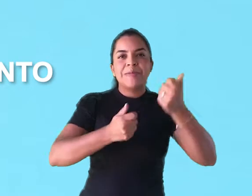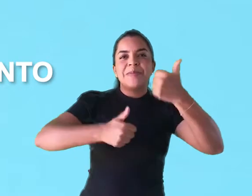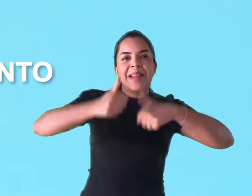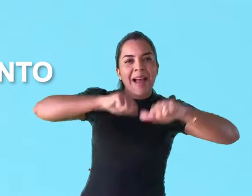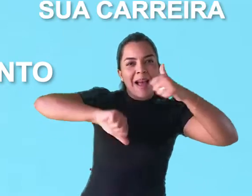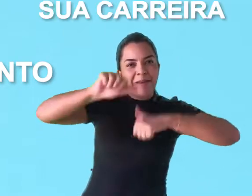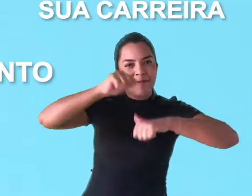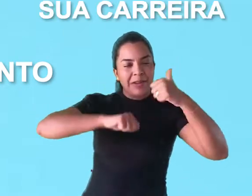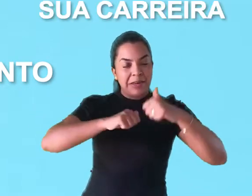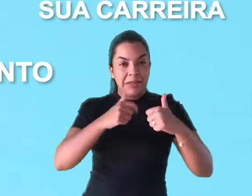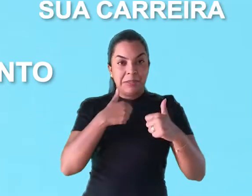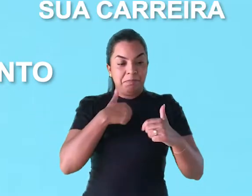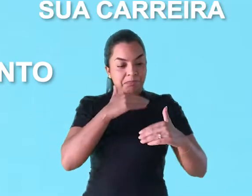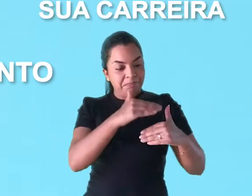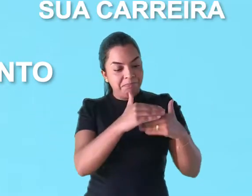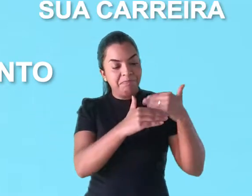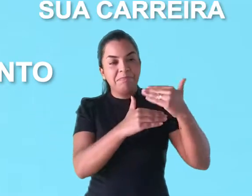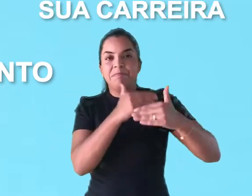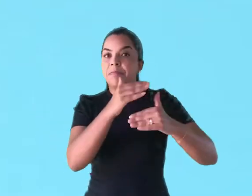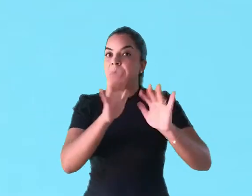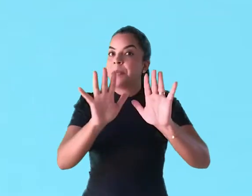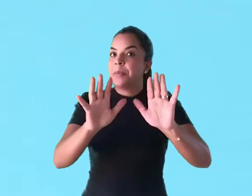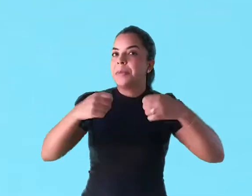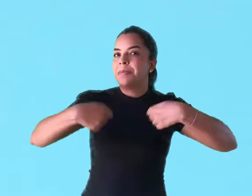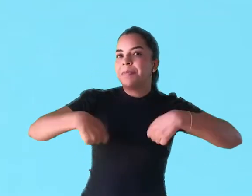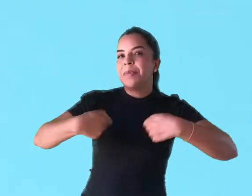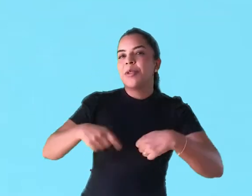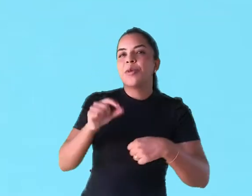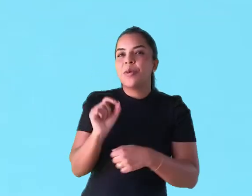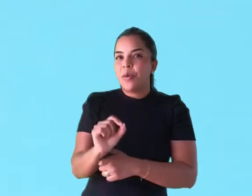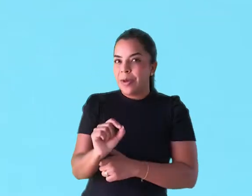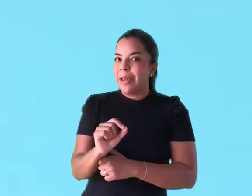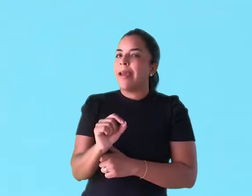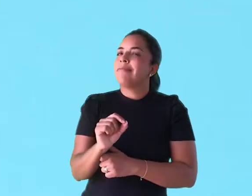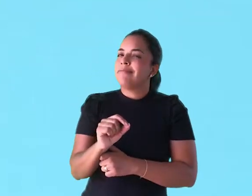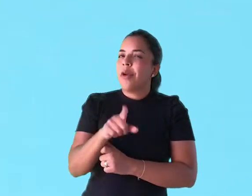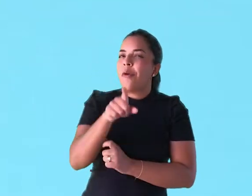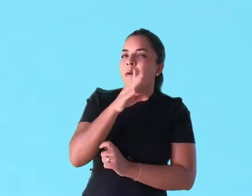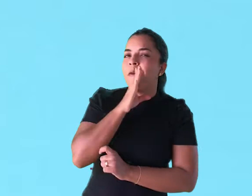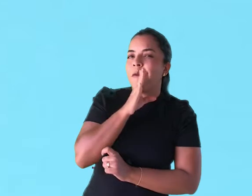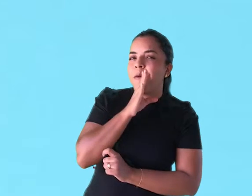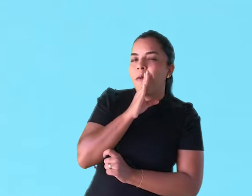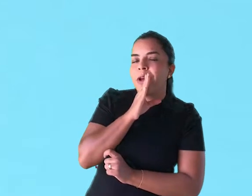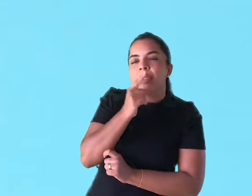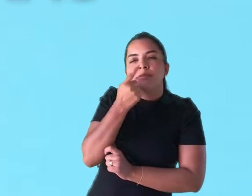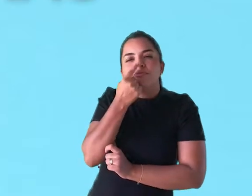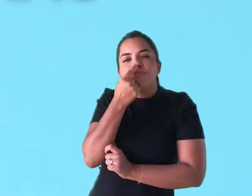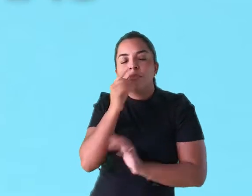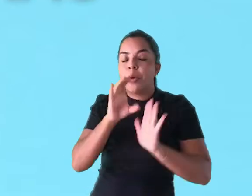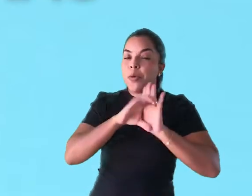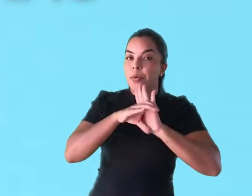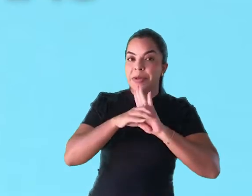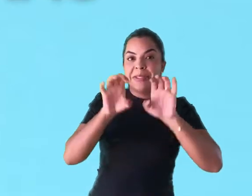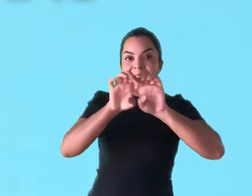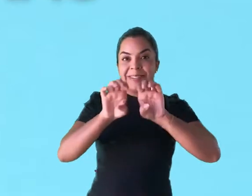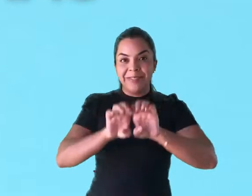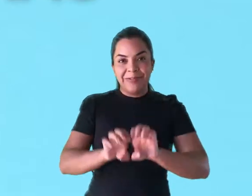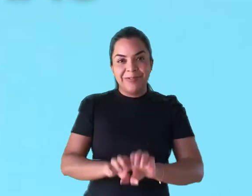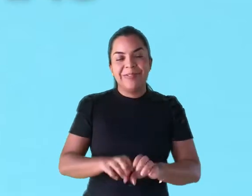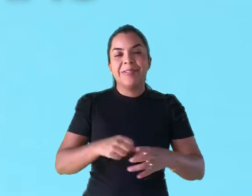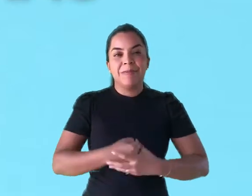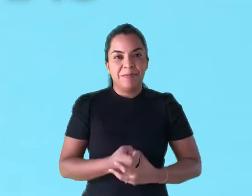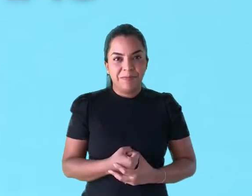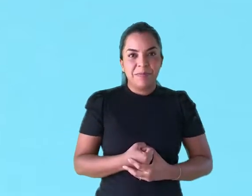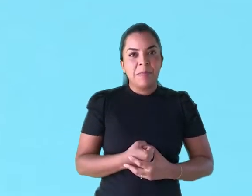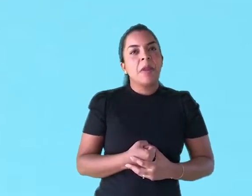controle e avaliação de sua carreira. Mas, para isso, é importante que você se familiarize com alguns conceitos e